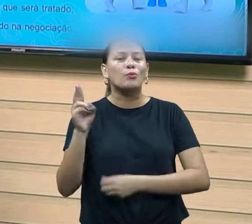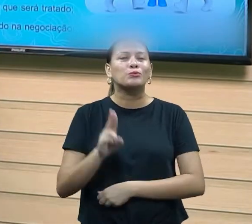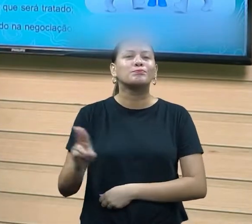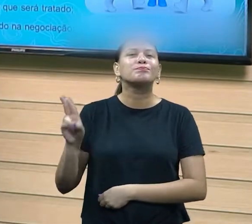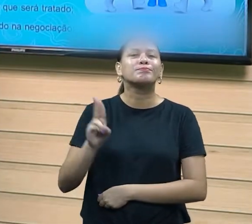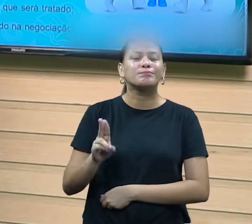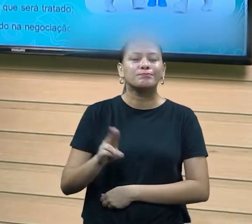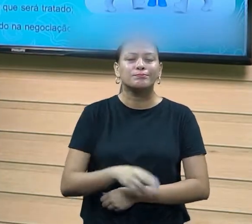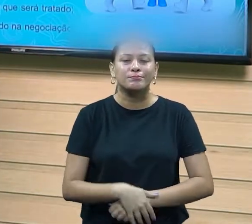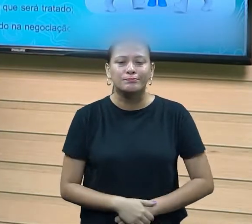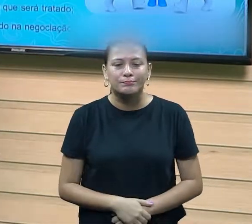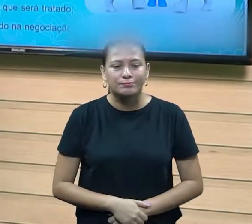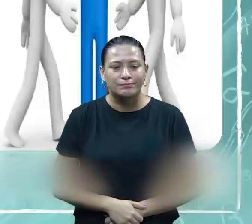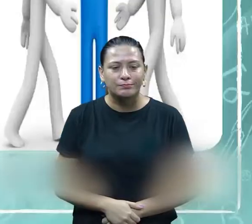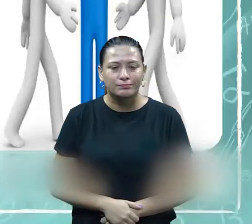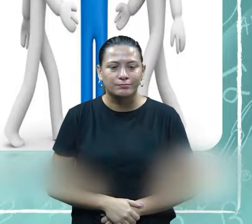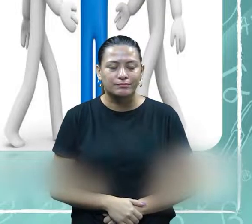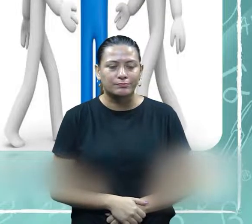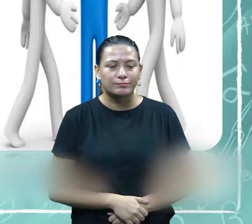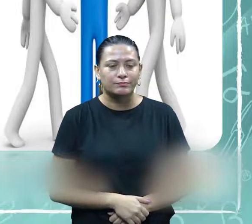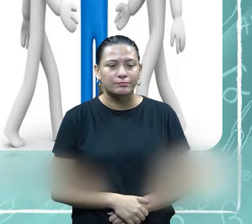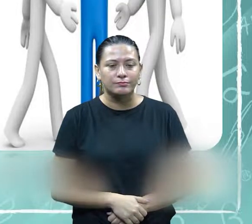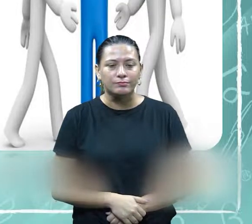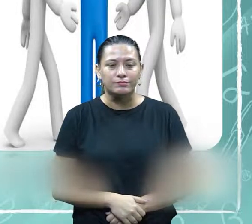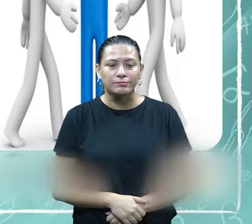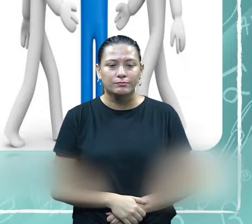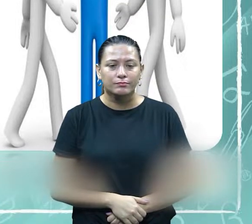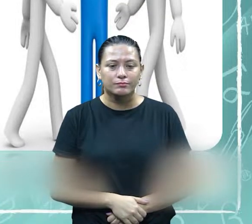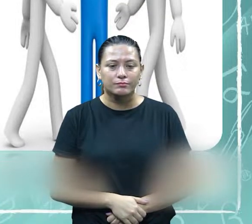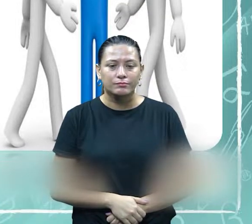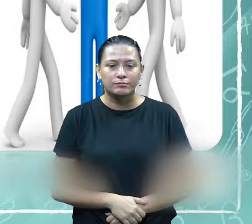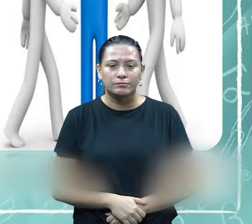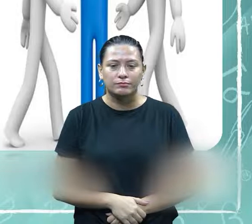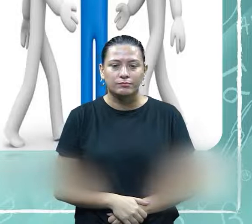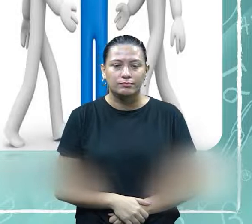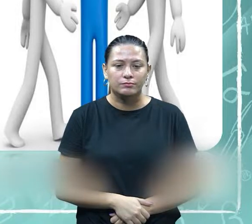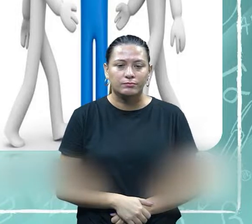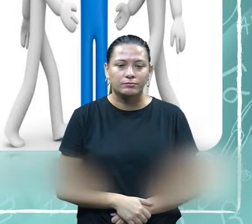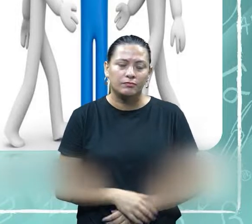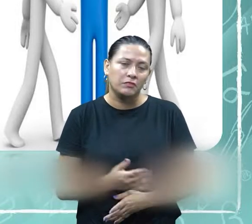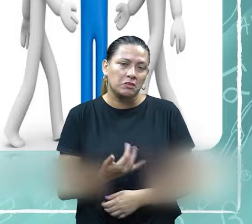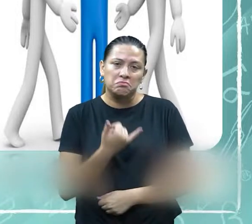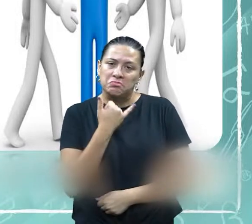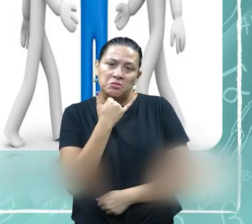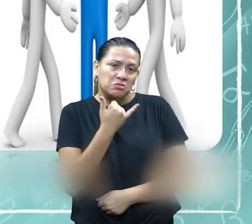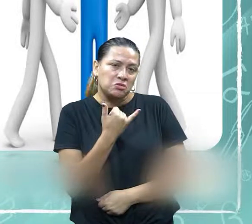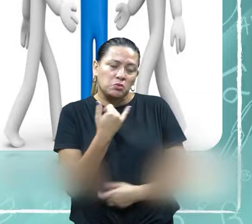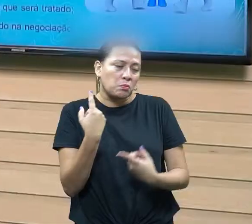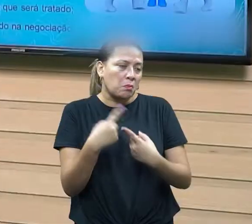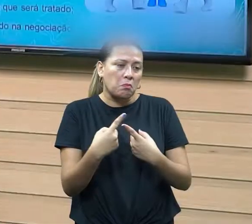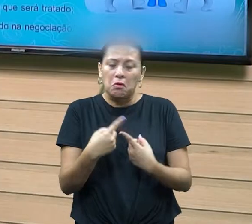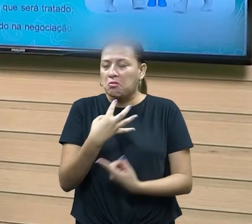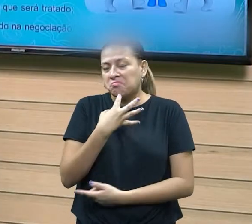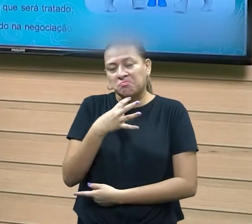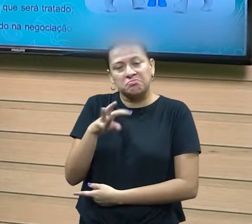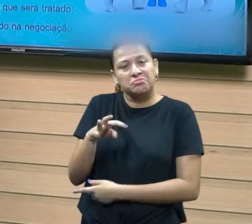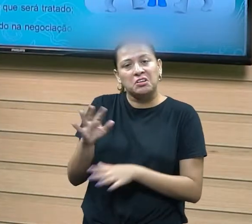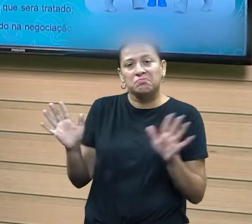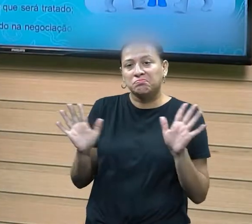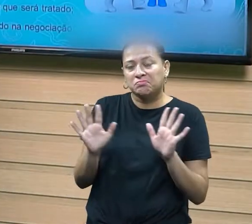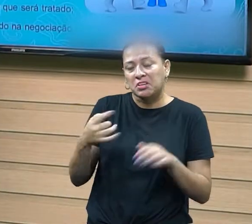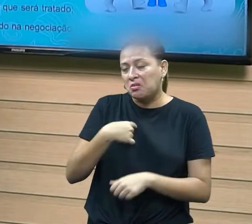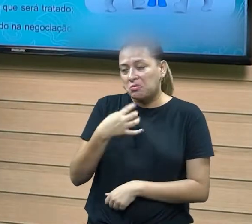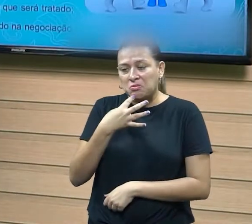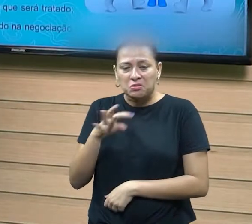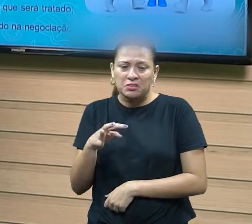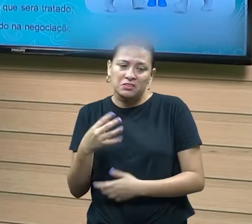eu posso estar indo. Então, não se desculpar por não conhecer o que não será tratado. Então, se eu não entendo, se